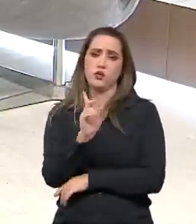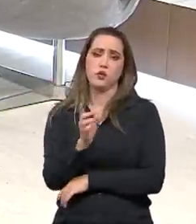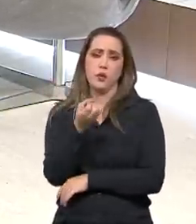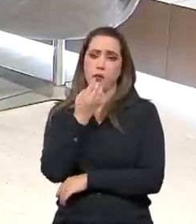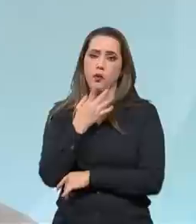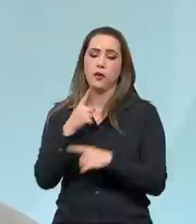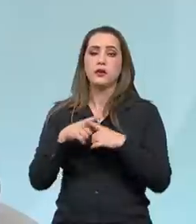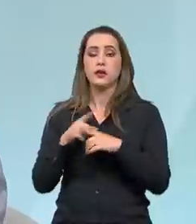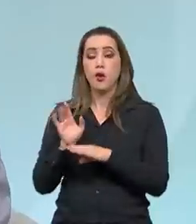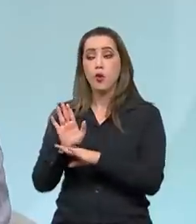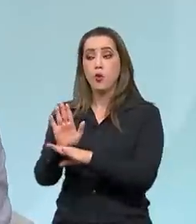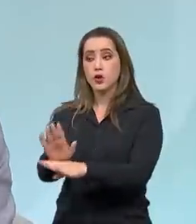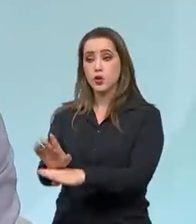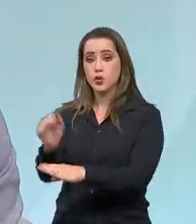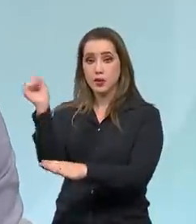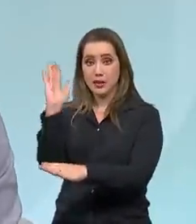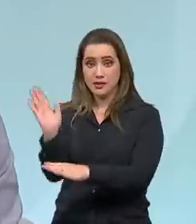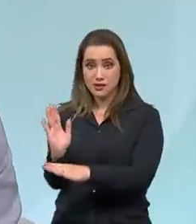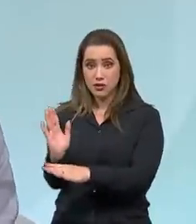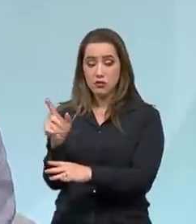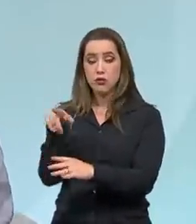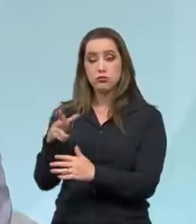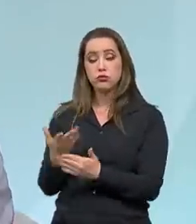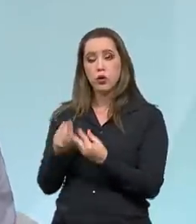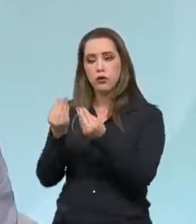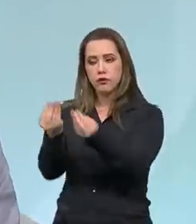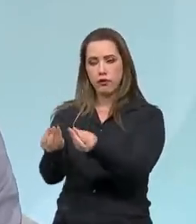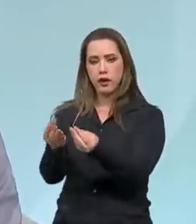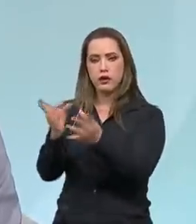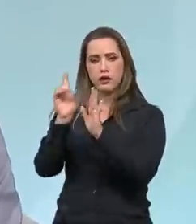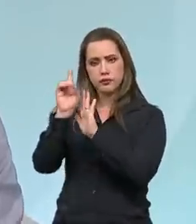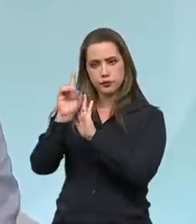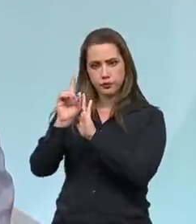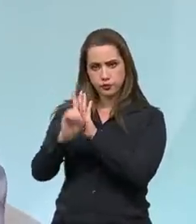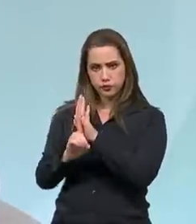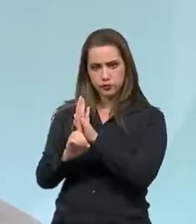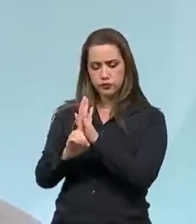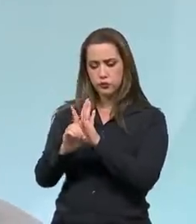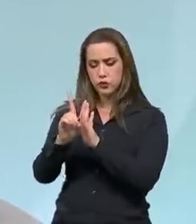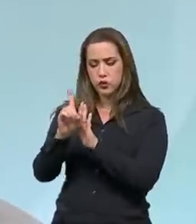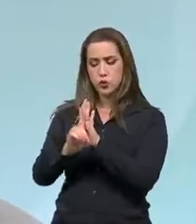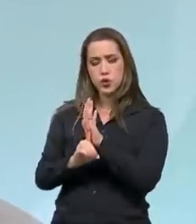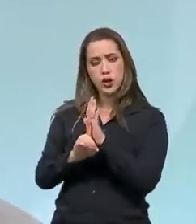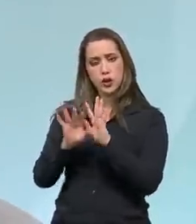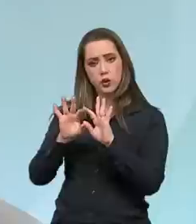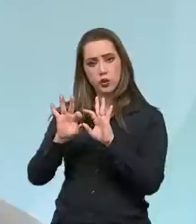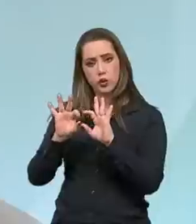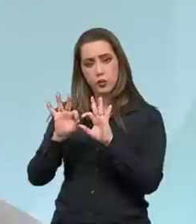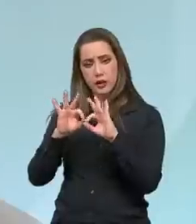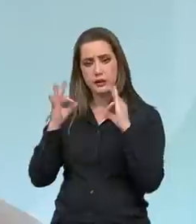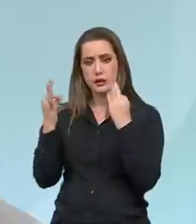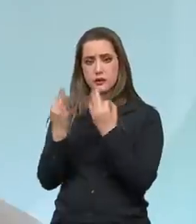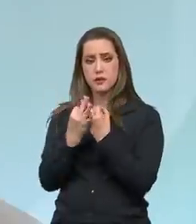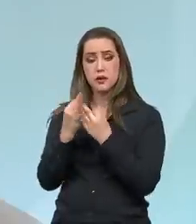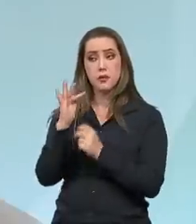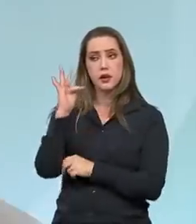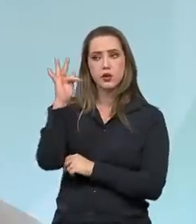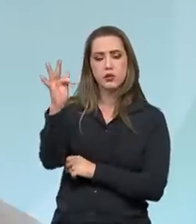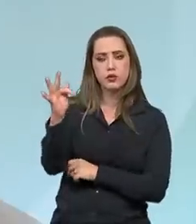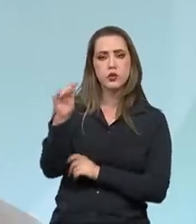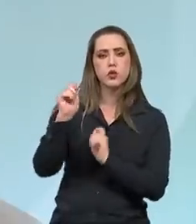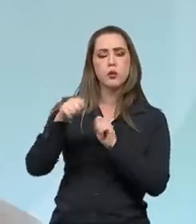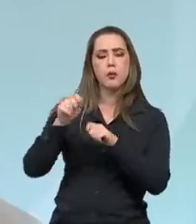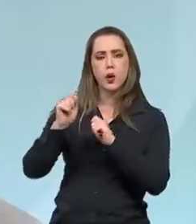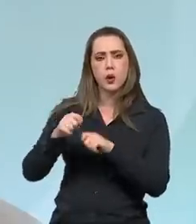do auxílio. Você preservar a integridade dessas famílias para que elas possam, no futuro, com a rampa da sessão